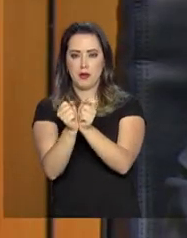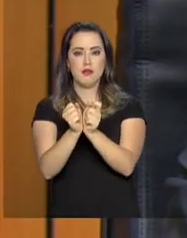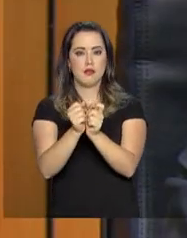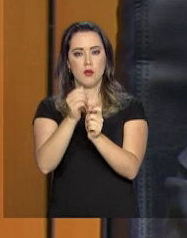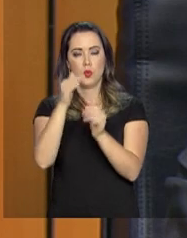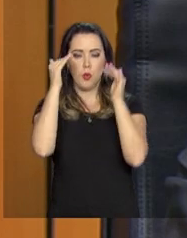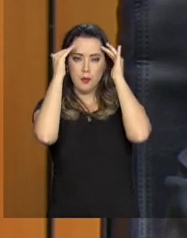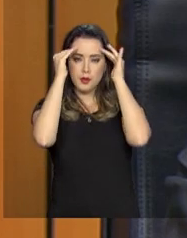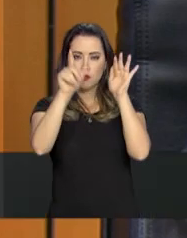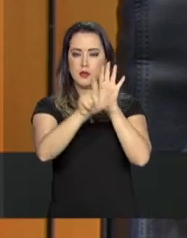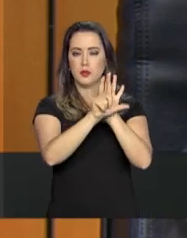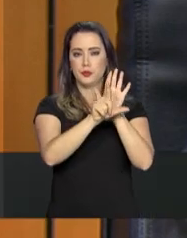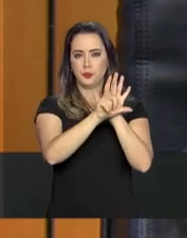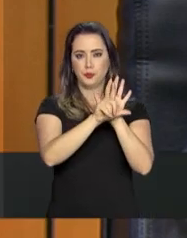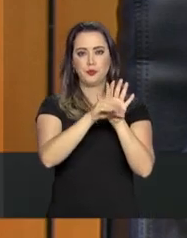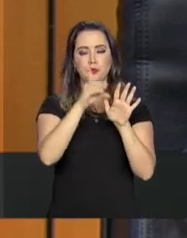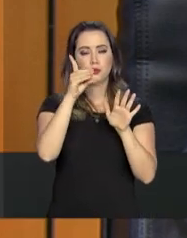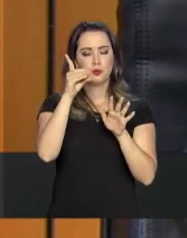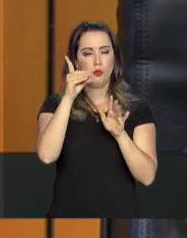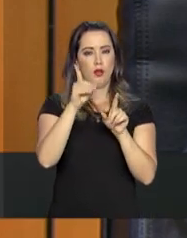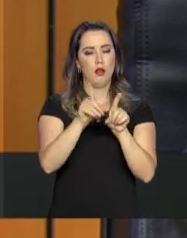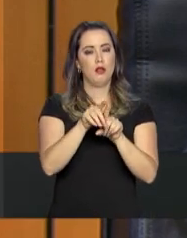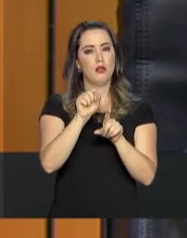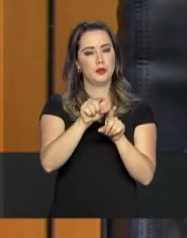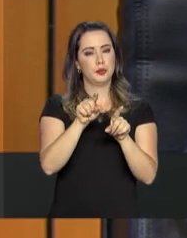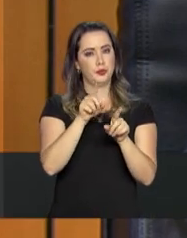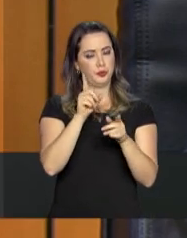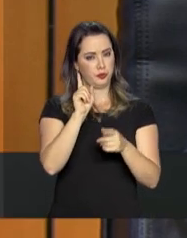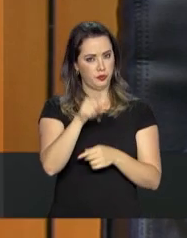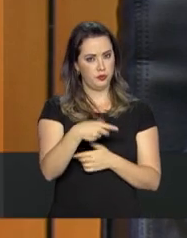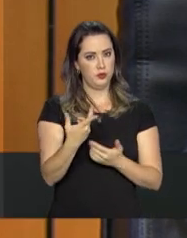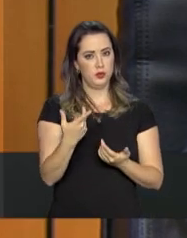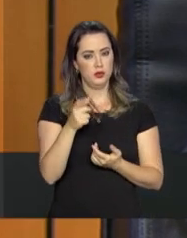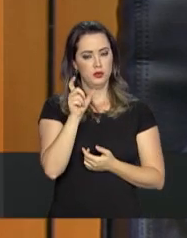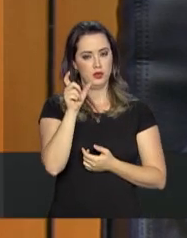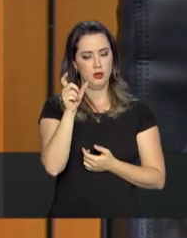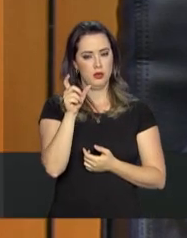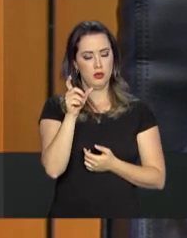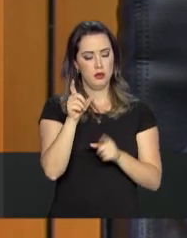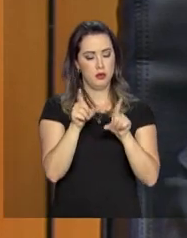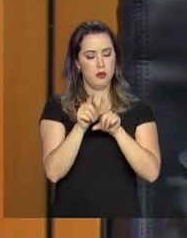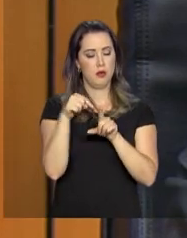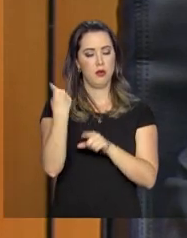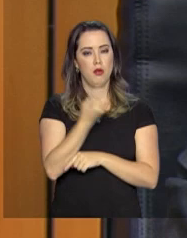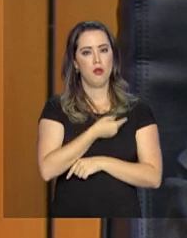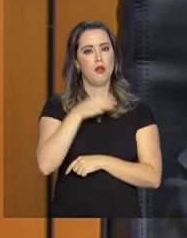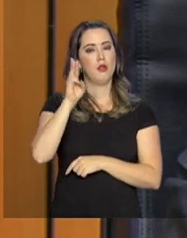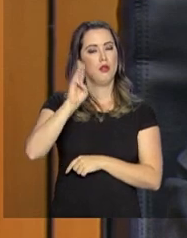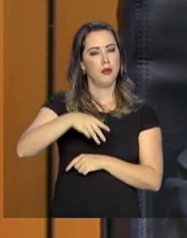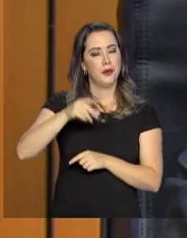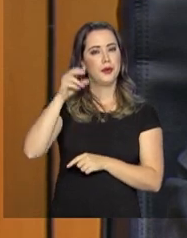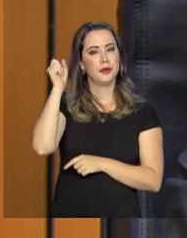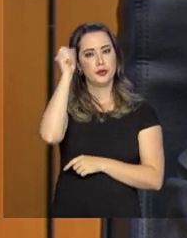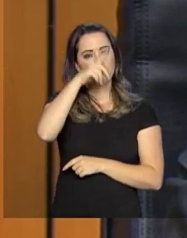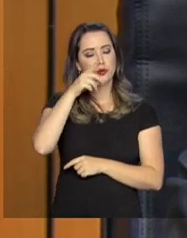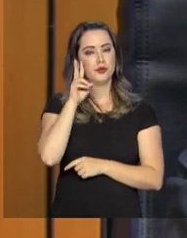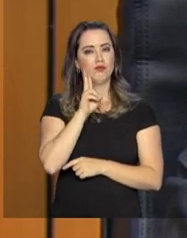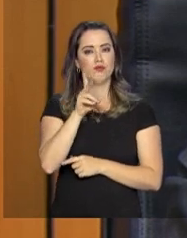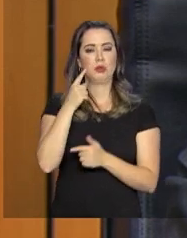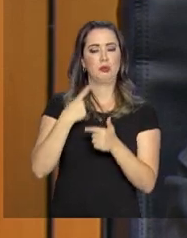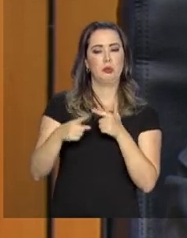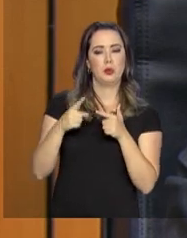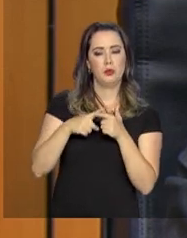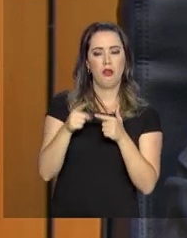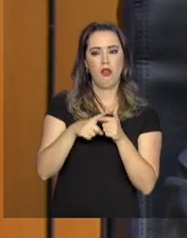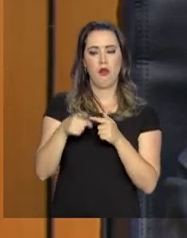Particularmente, uma das mais covardes formas que existe de se cometer violência, que é contra as mulheres. Muitas